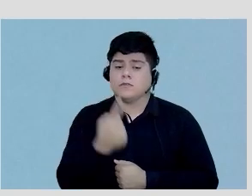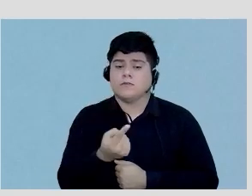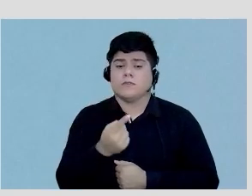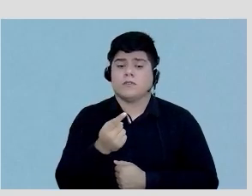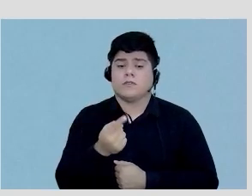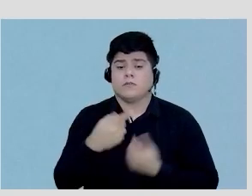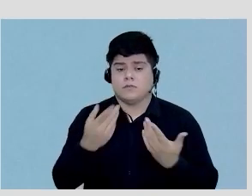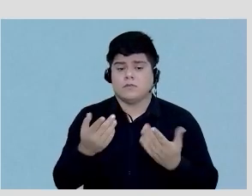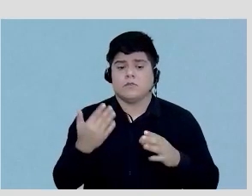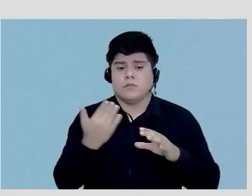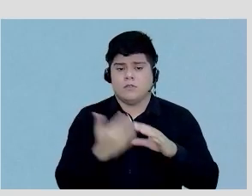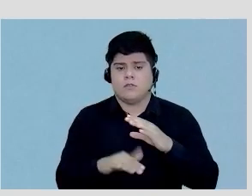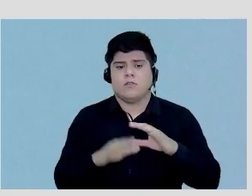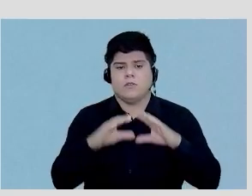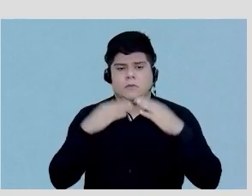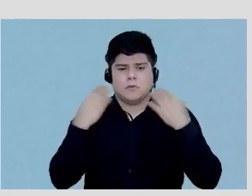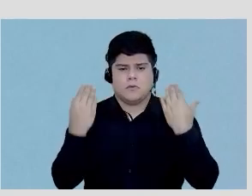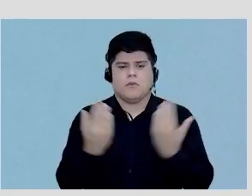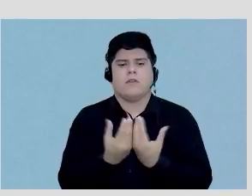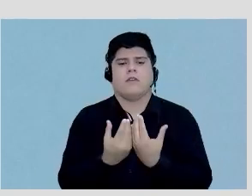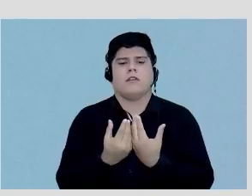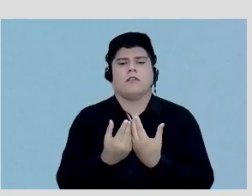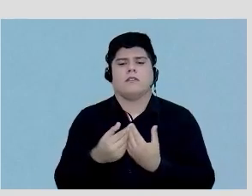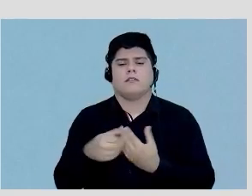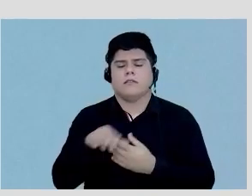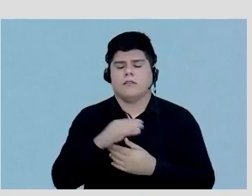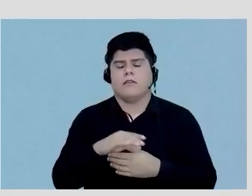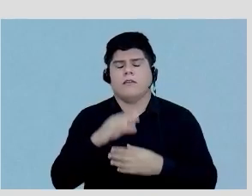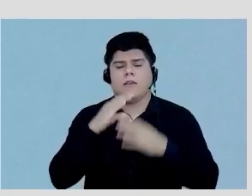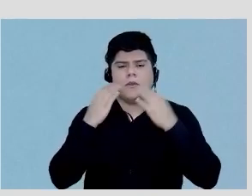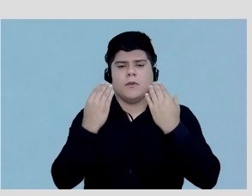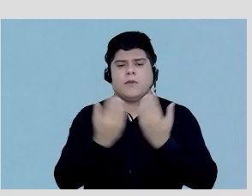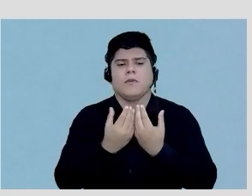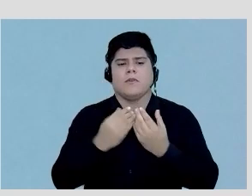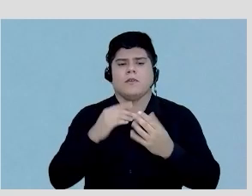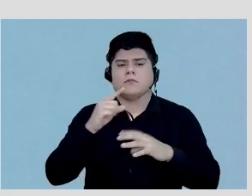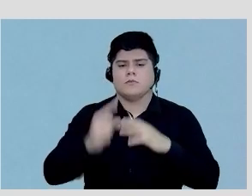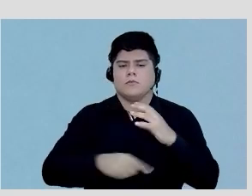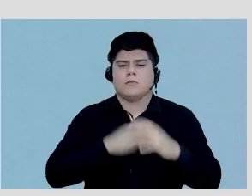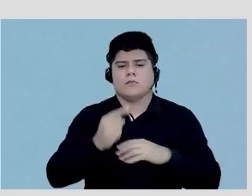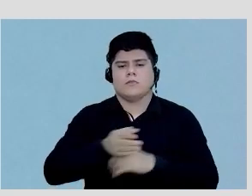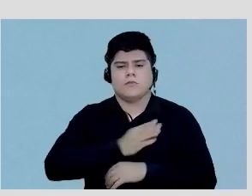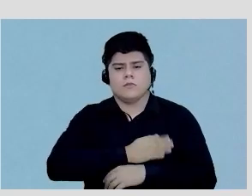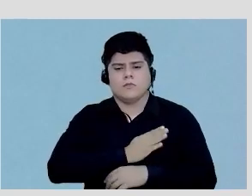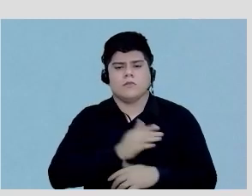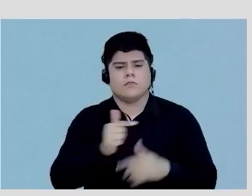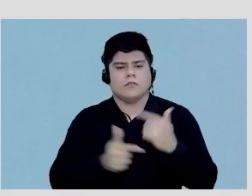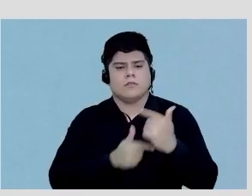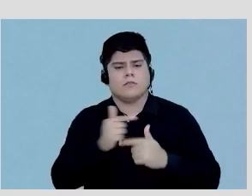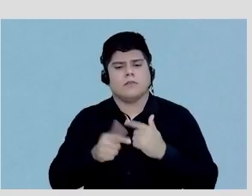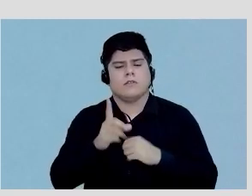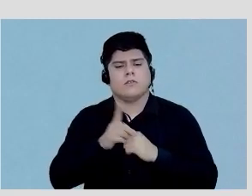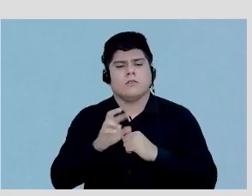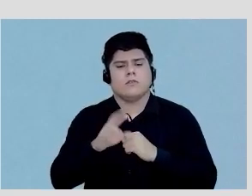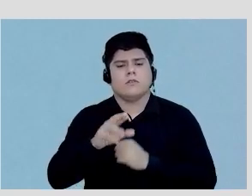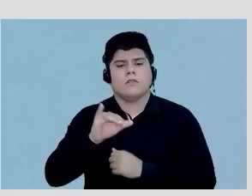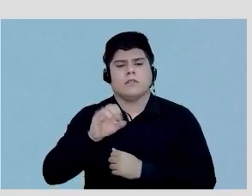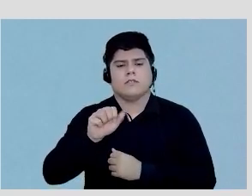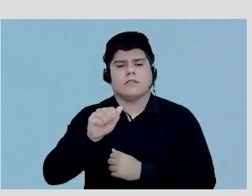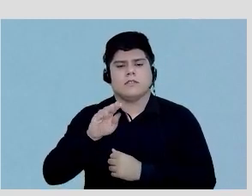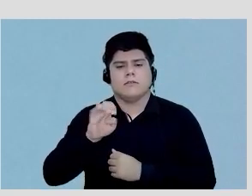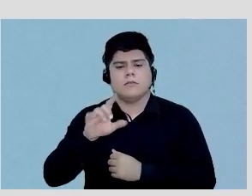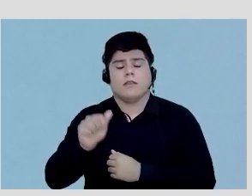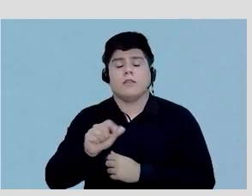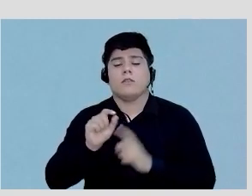gente acabou de mandar para os congressos, né? Para associares, Congresso Mundial de Cardiologia, o trabalho que a doutora Isabela fez, a